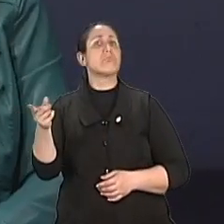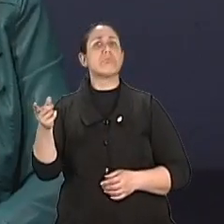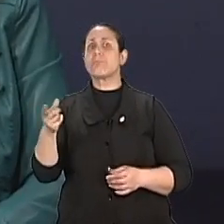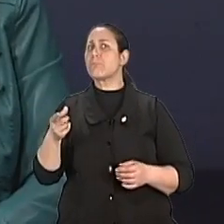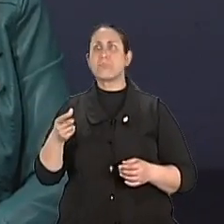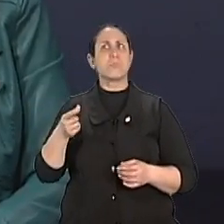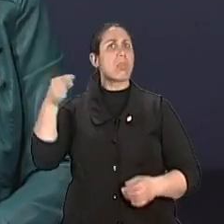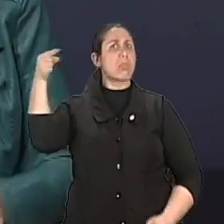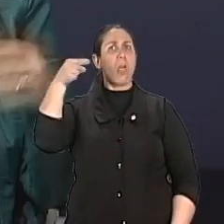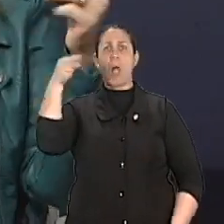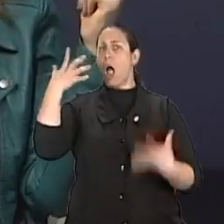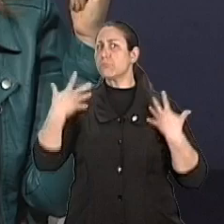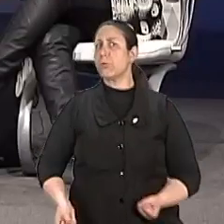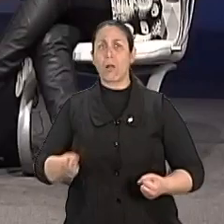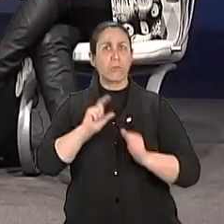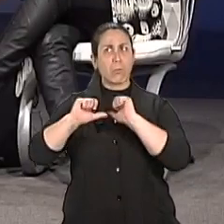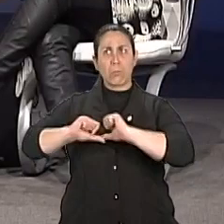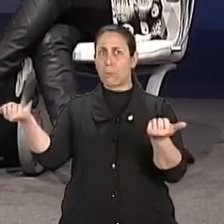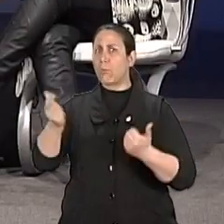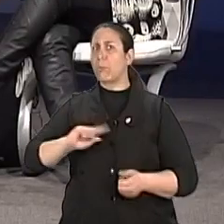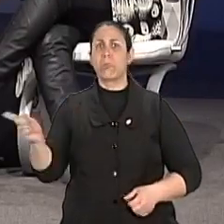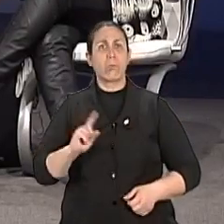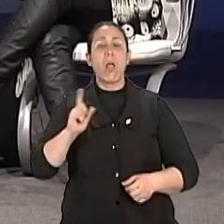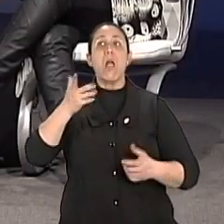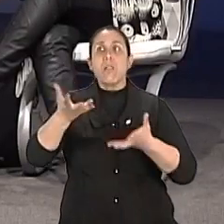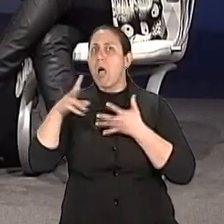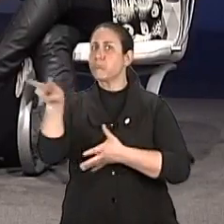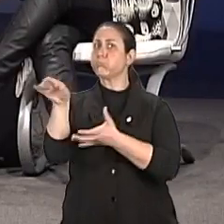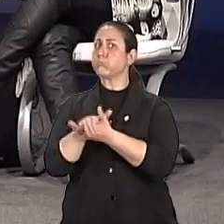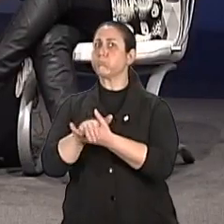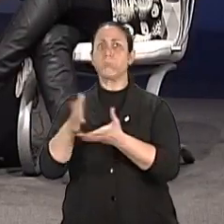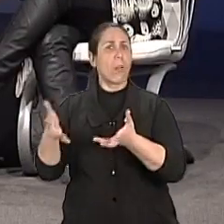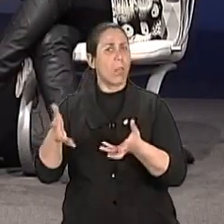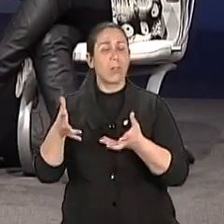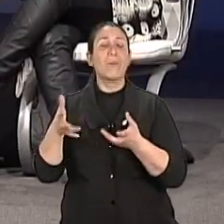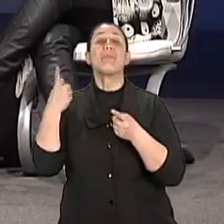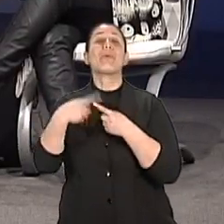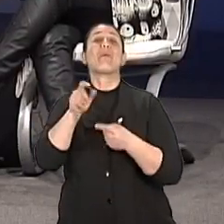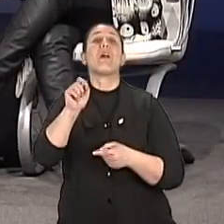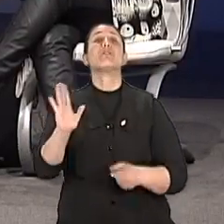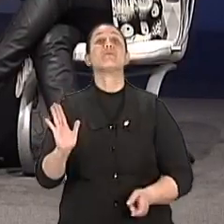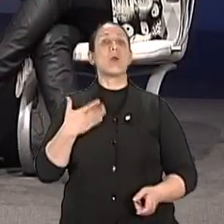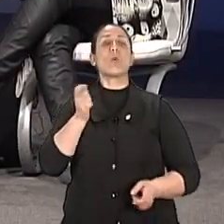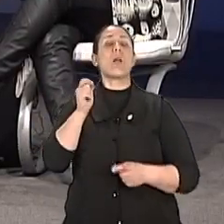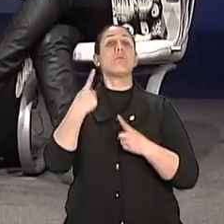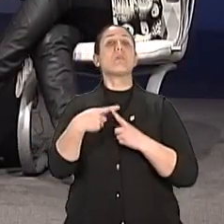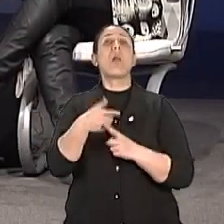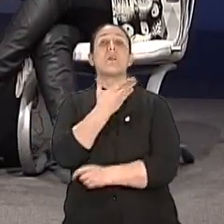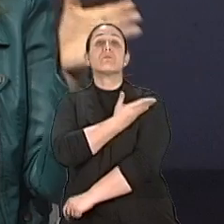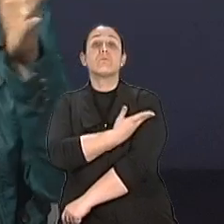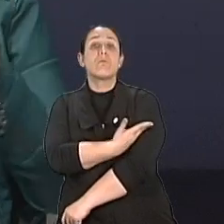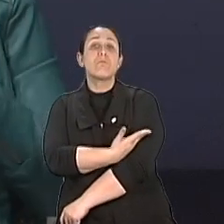muito negativa. E mais os filhos homens ou mulheres? o que acontece é porque eles se espantam. Aí tu diria, mas como espantam?